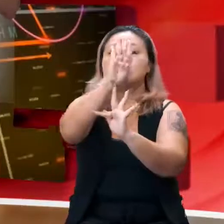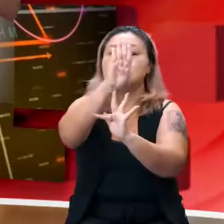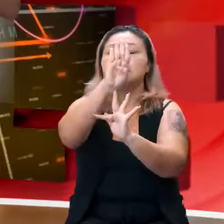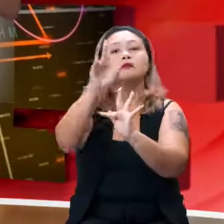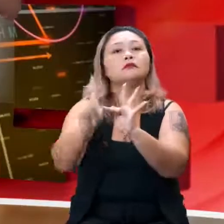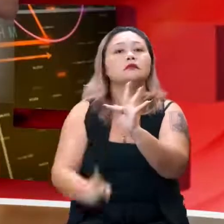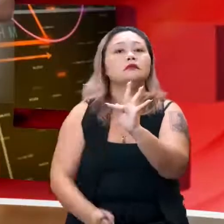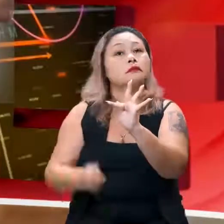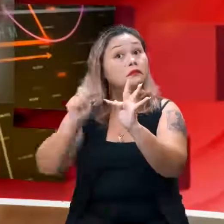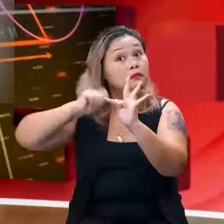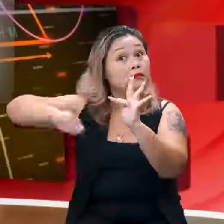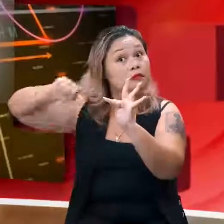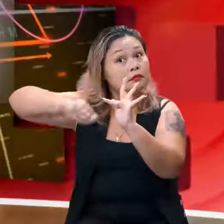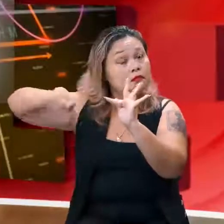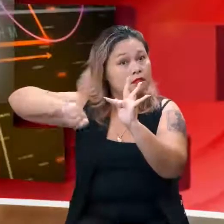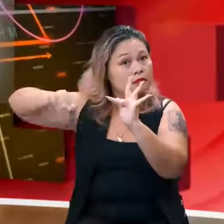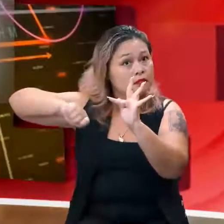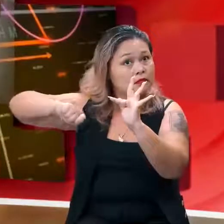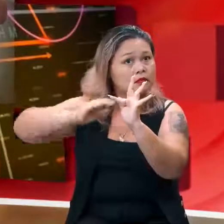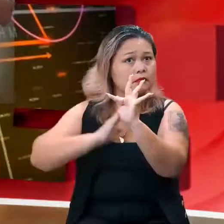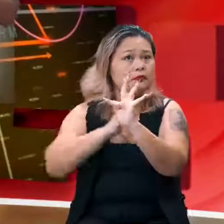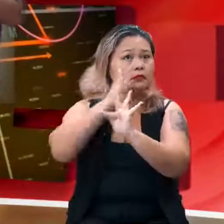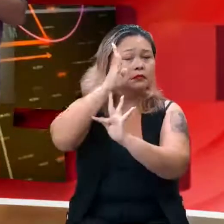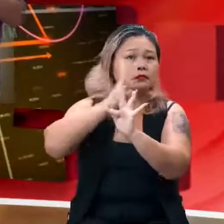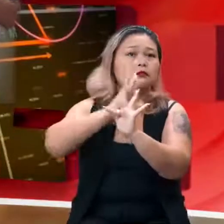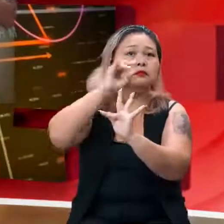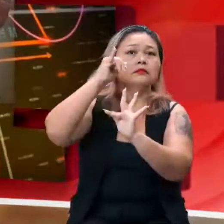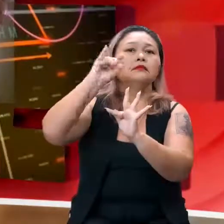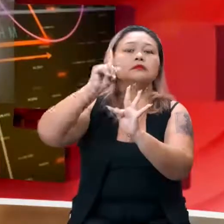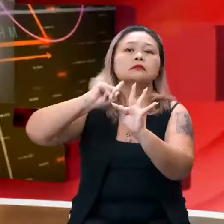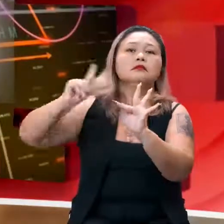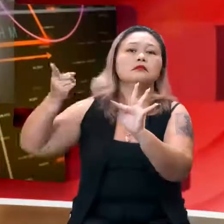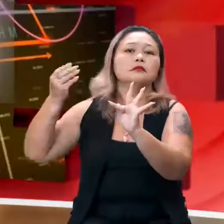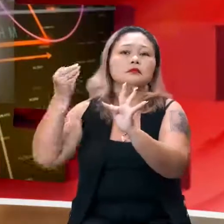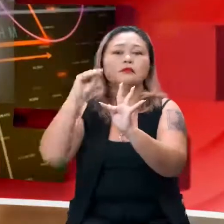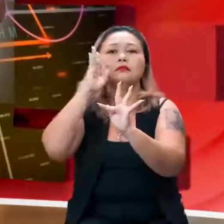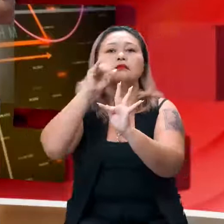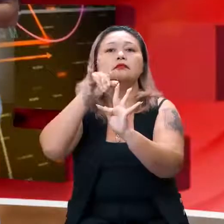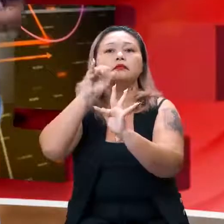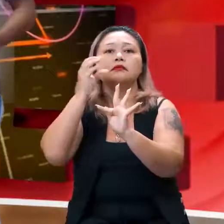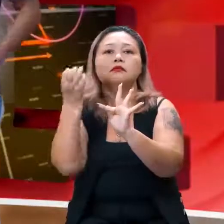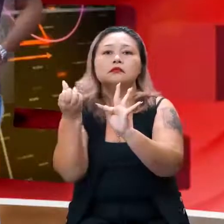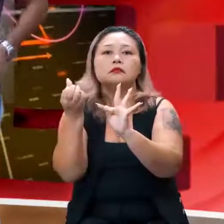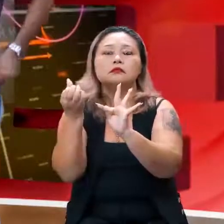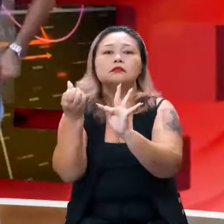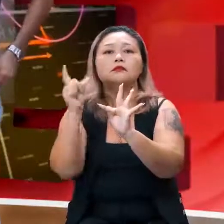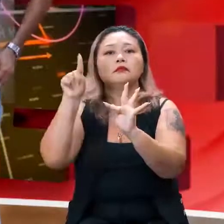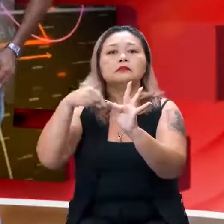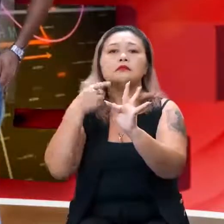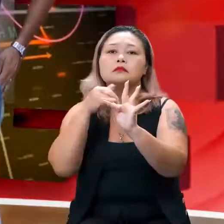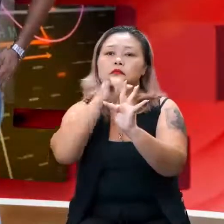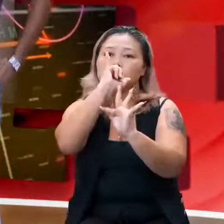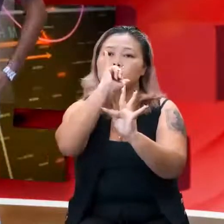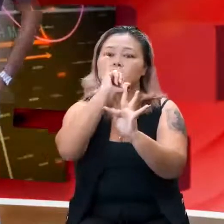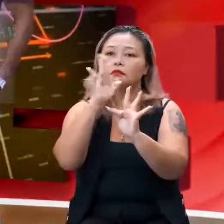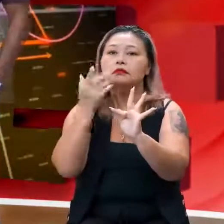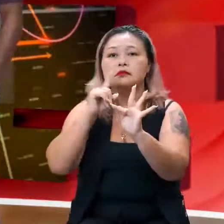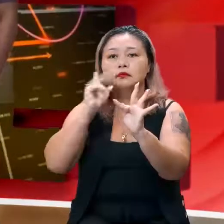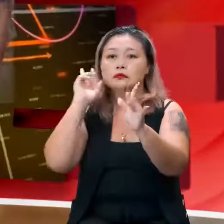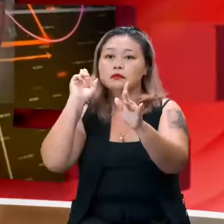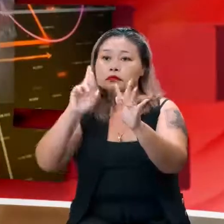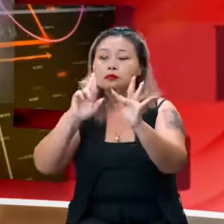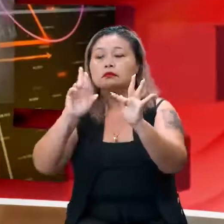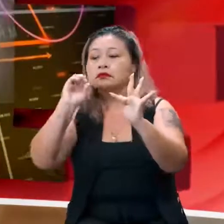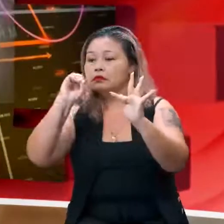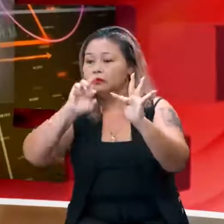B. anota, anota isso aí. Anota, então já lá, o B é 6, então vai lá no gráfico que marca o Marca o 6. No Y. A gente já sabe achar a raiz e o zero da função,